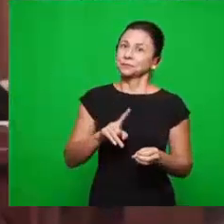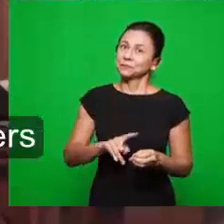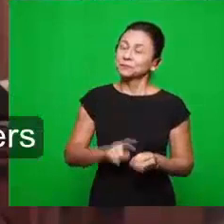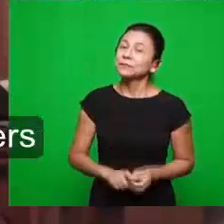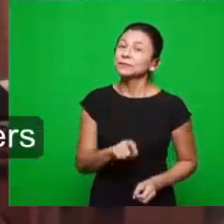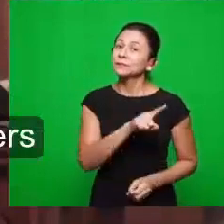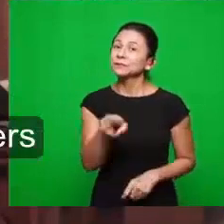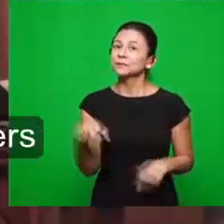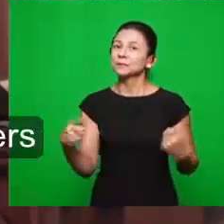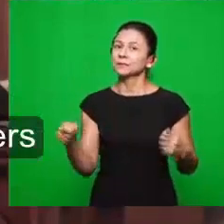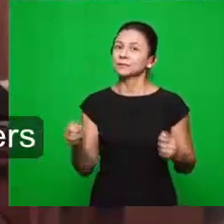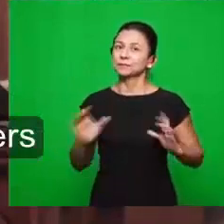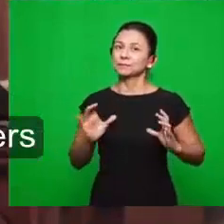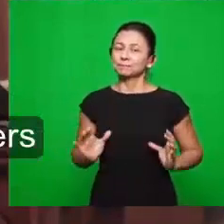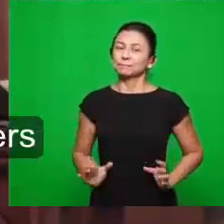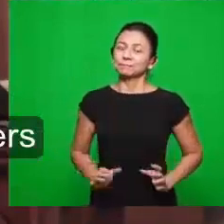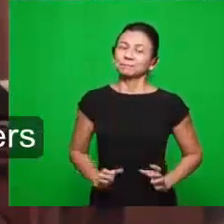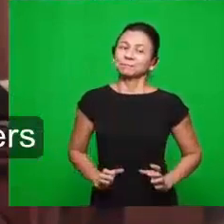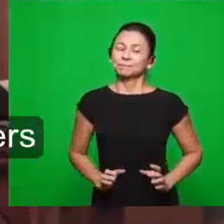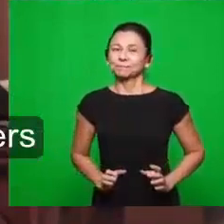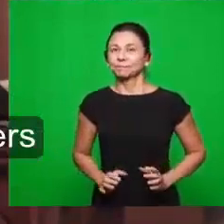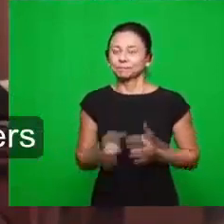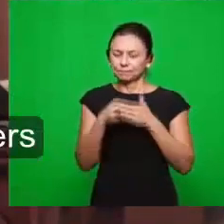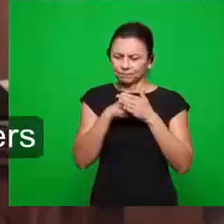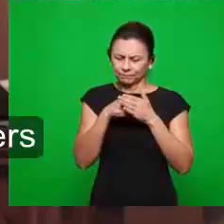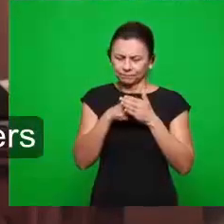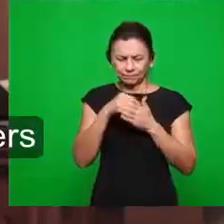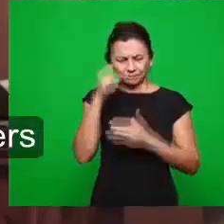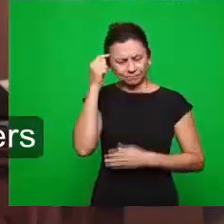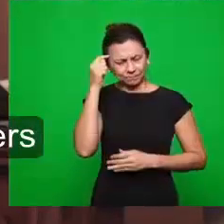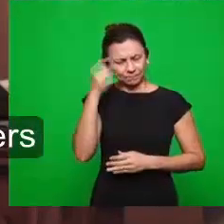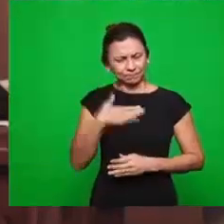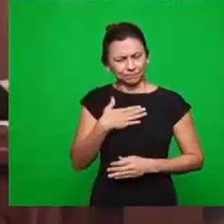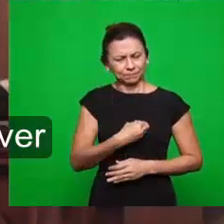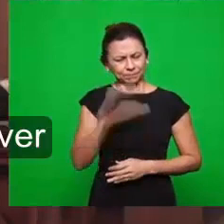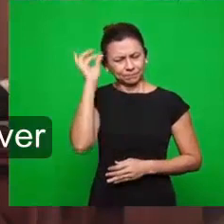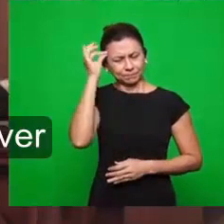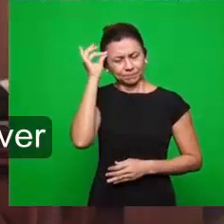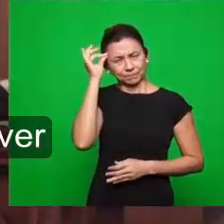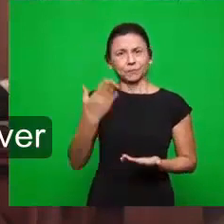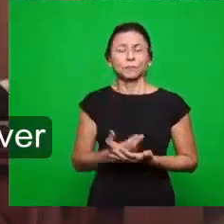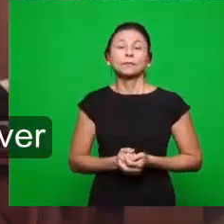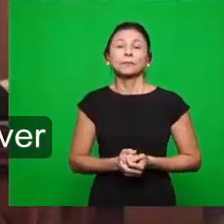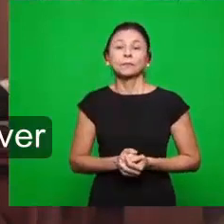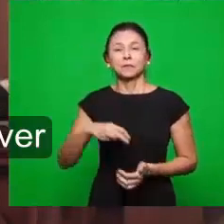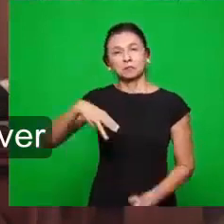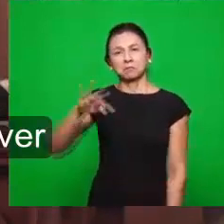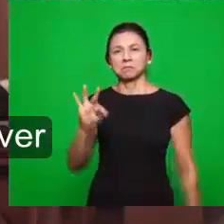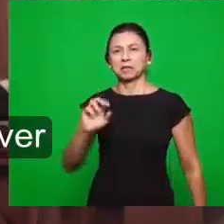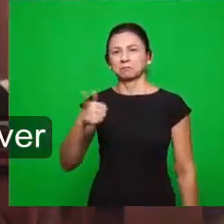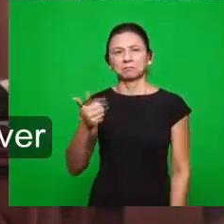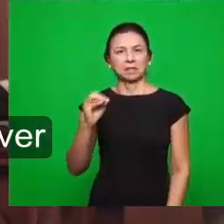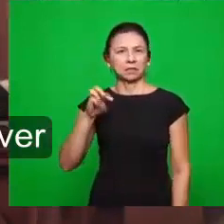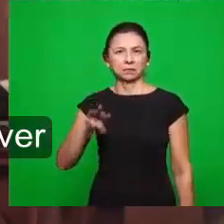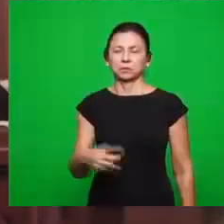diante do projeto, que é a corrida. 100 metros, mil metros, 10 mil metros,